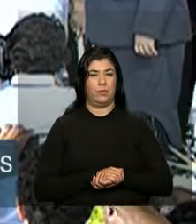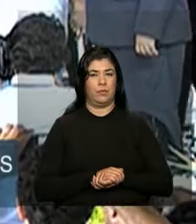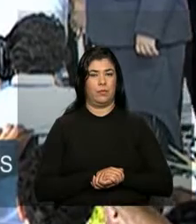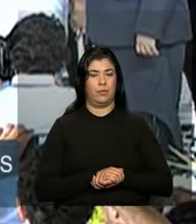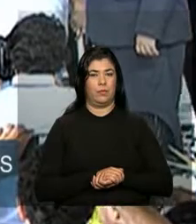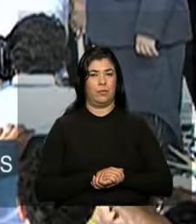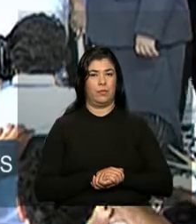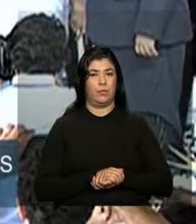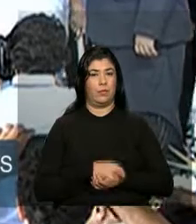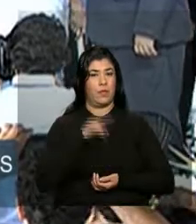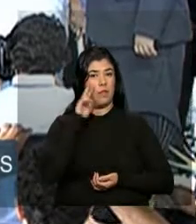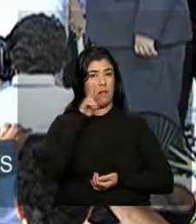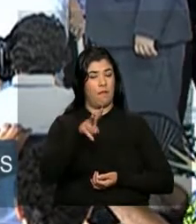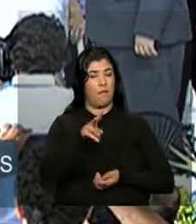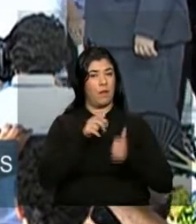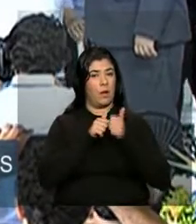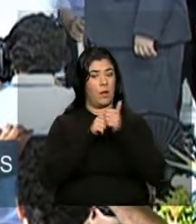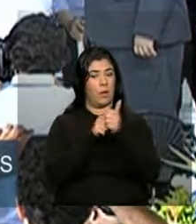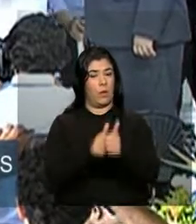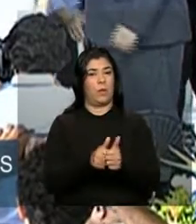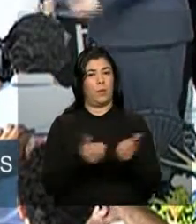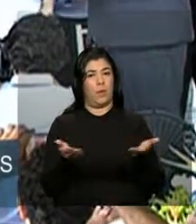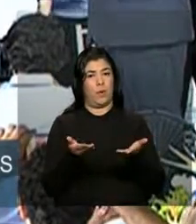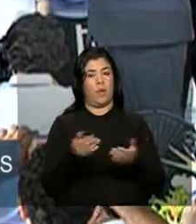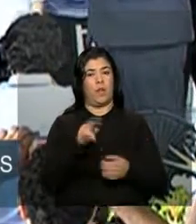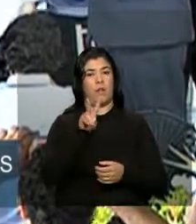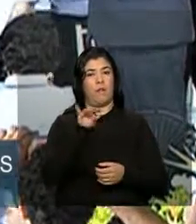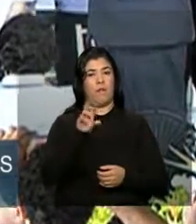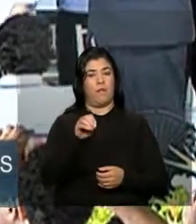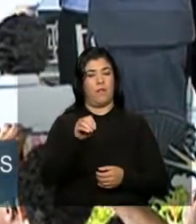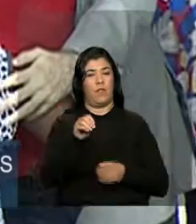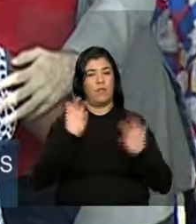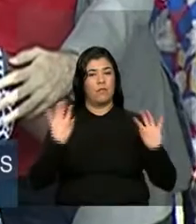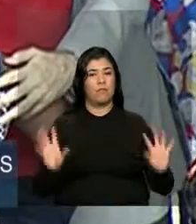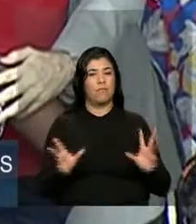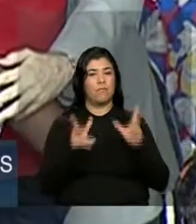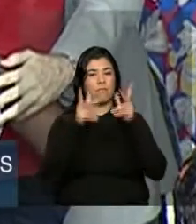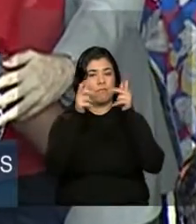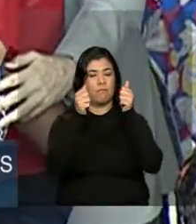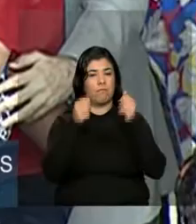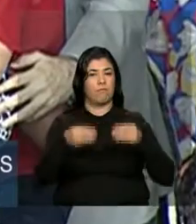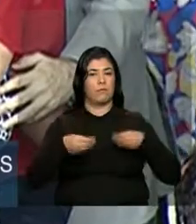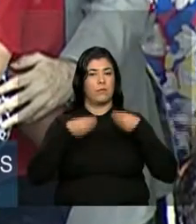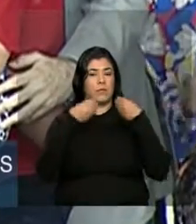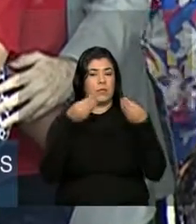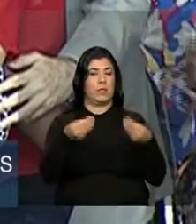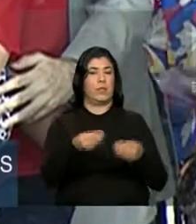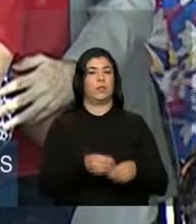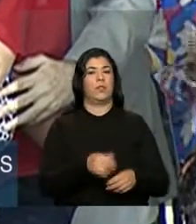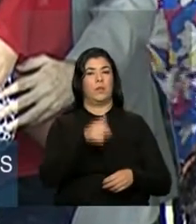Você acompanha ao vivo aqui na NBR a cerimônia de entrega de 1.472 unidades